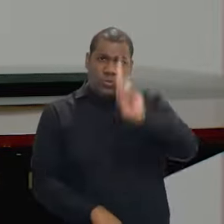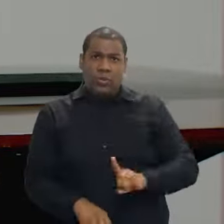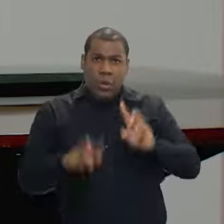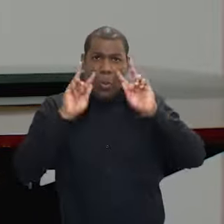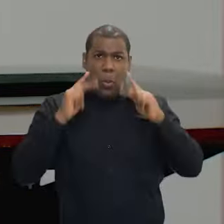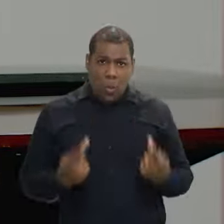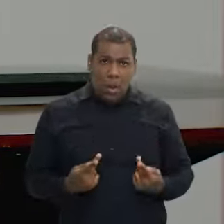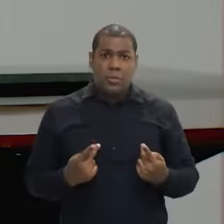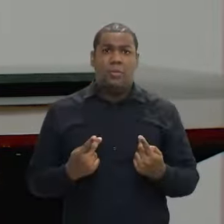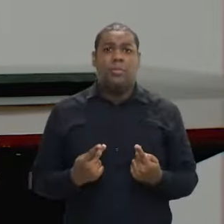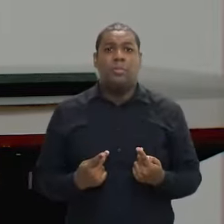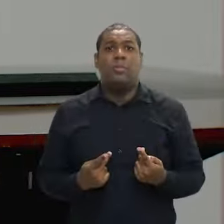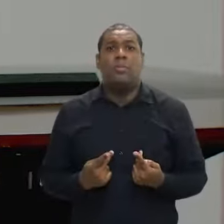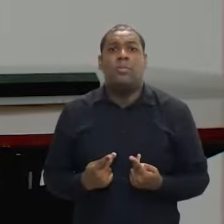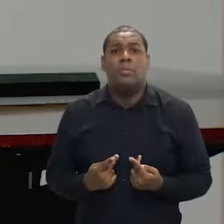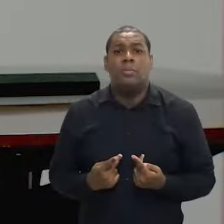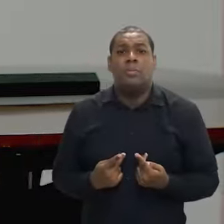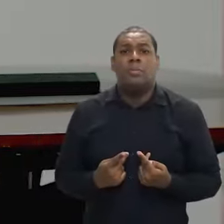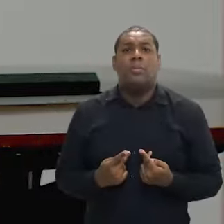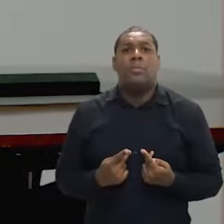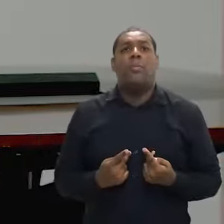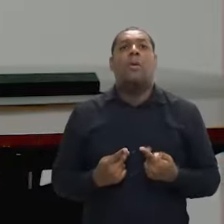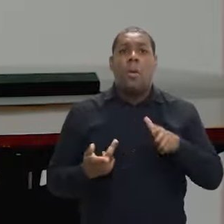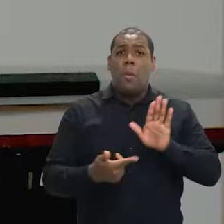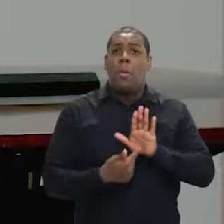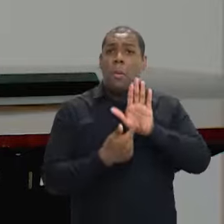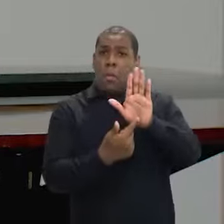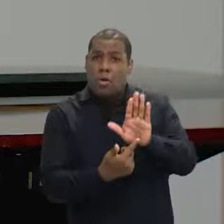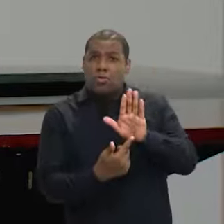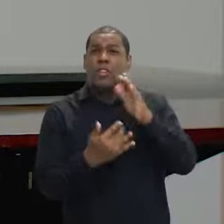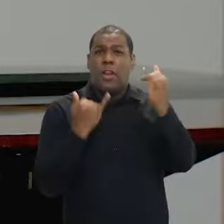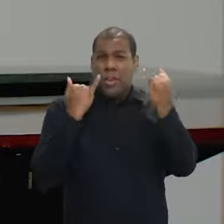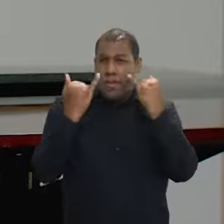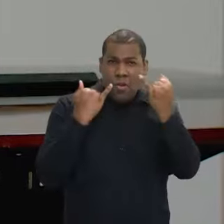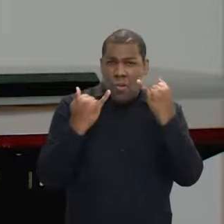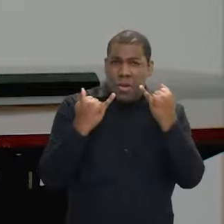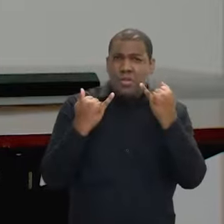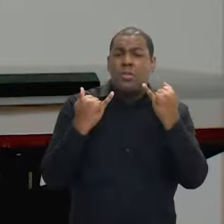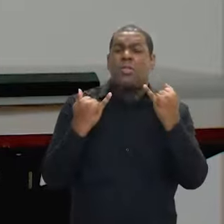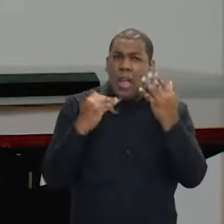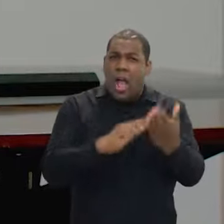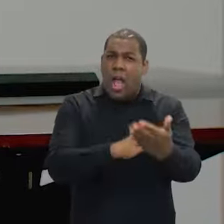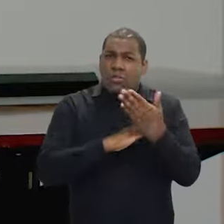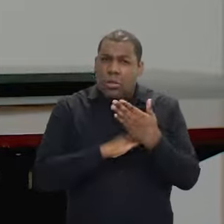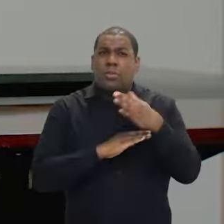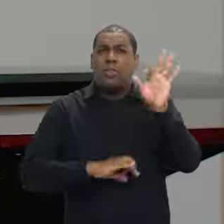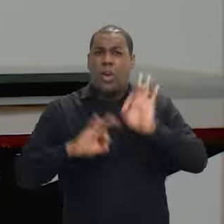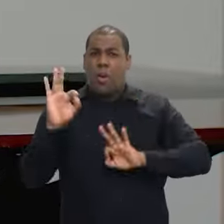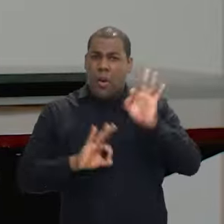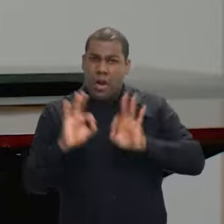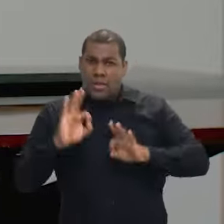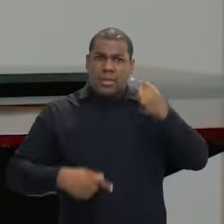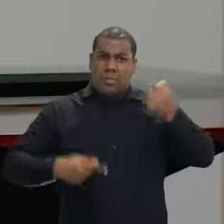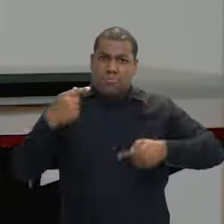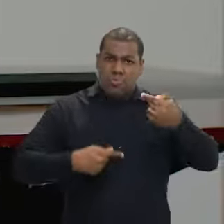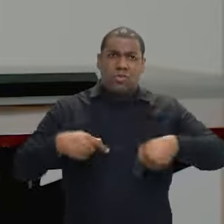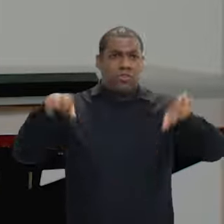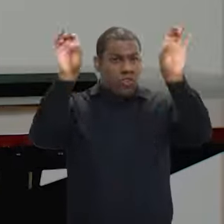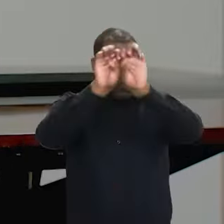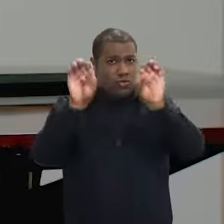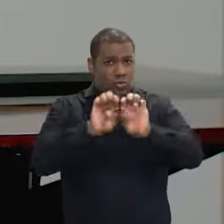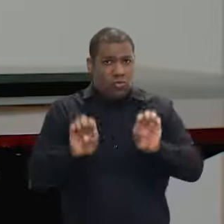direitos humanos, que produz indicadores, evidências, para que a gente possa pensar as políticas de maneira mais